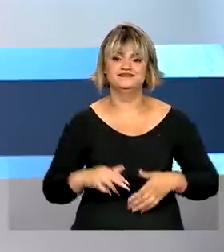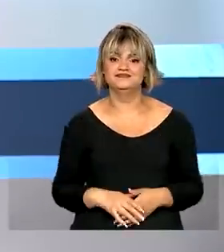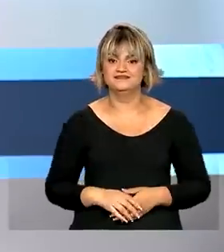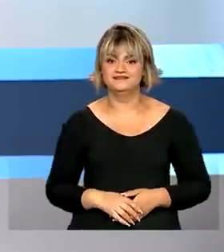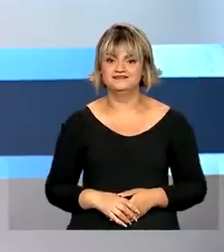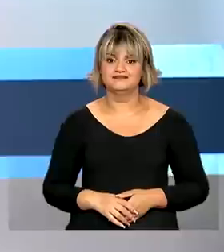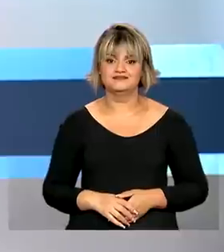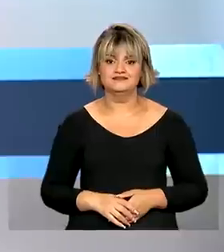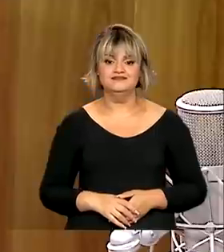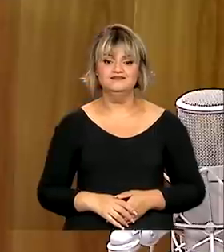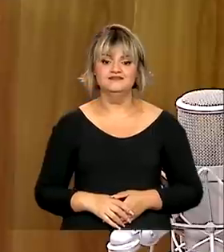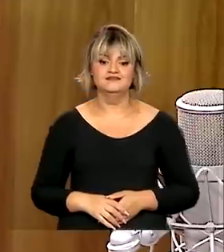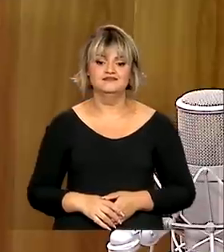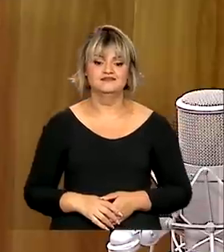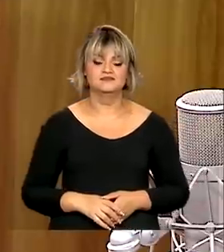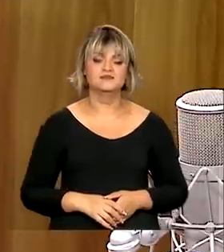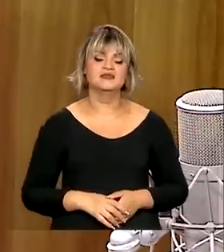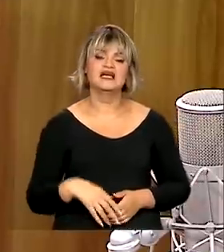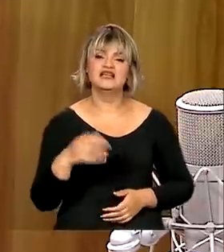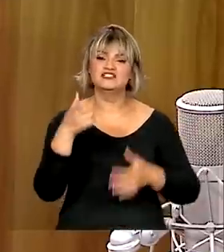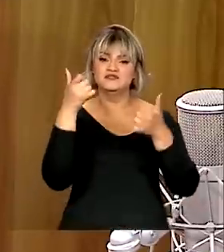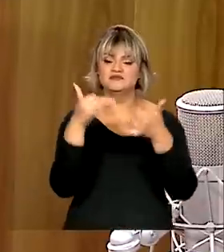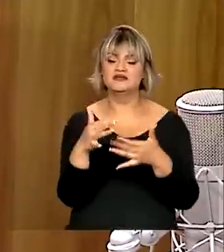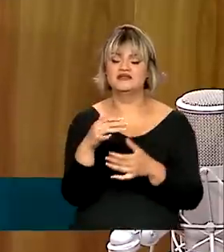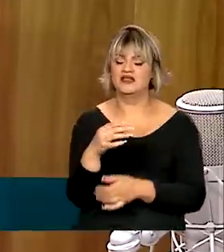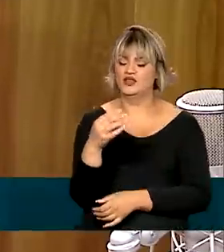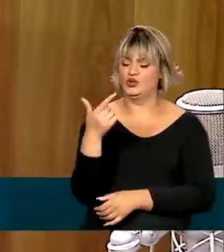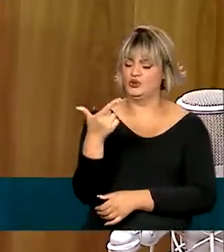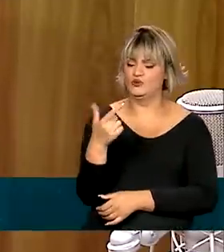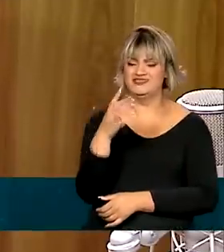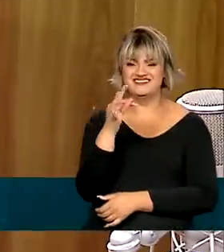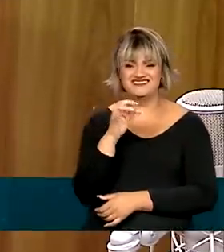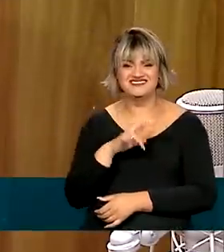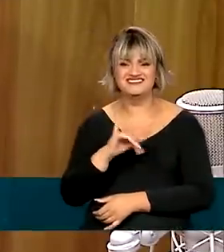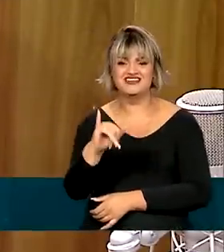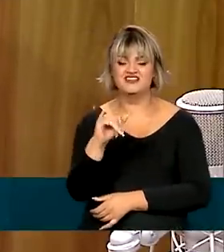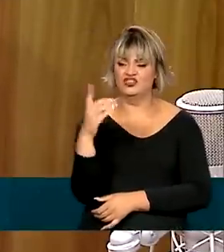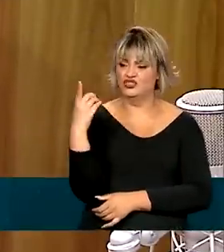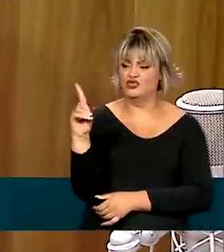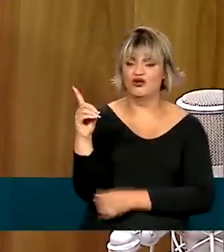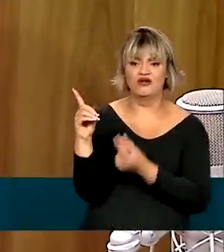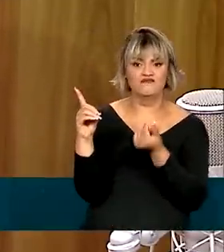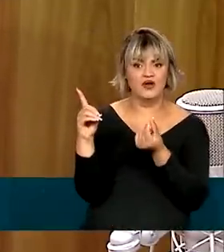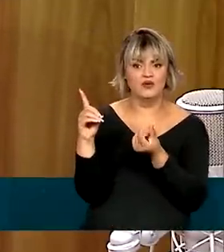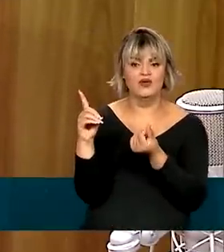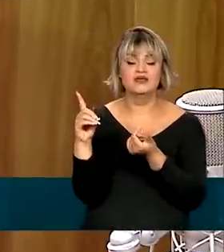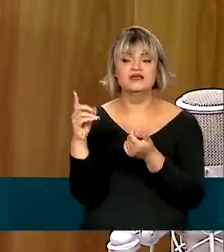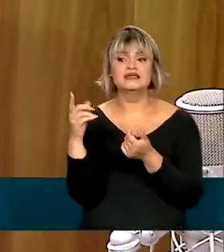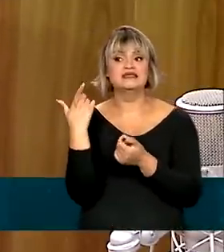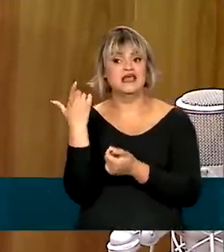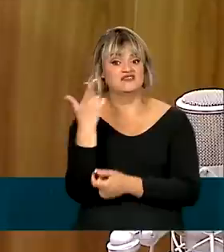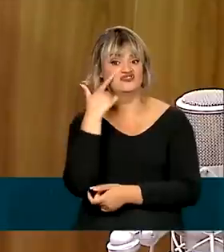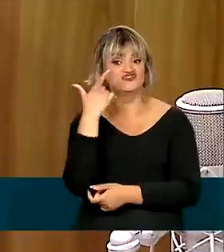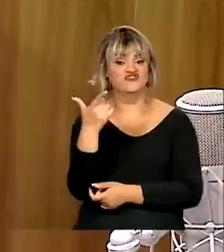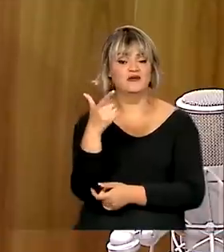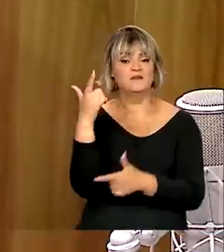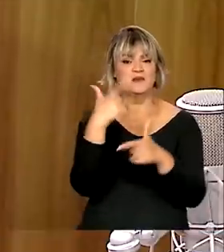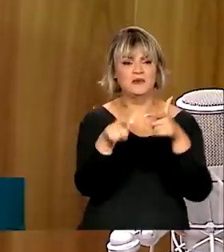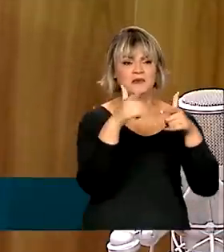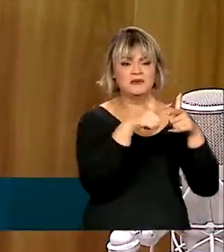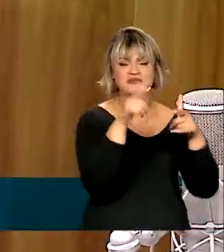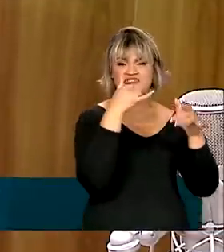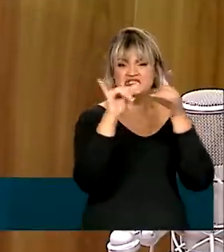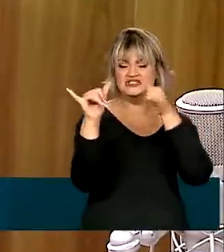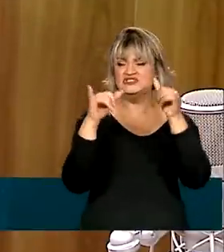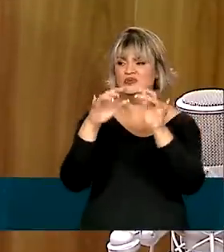Voz do Brasil. Se falem dois trilhões de dólares e, nesse momento que você tem aí uma crise energética